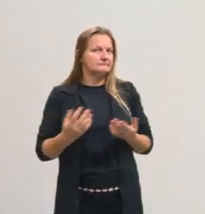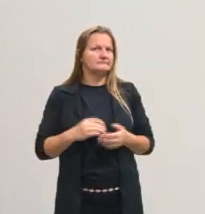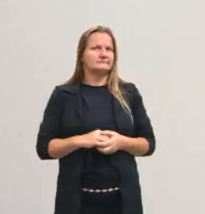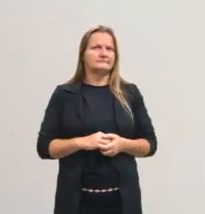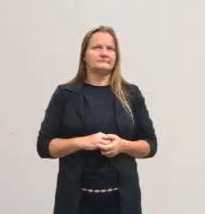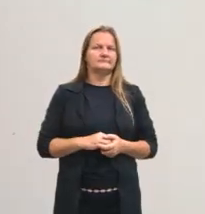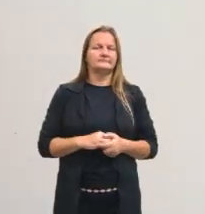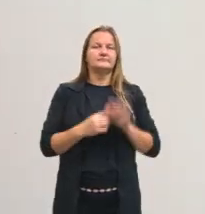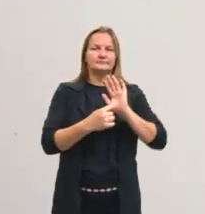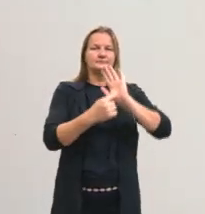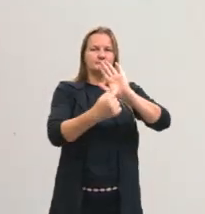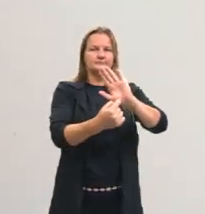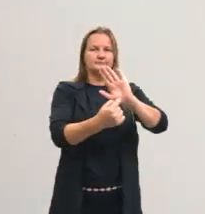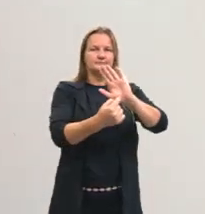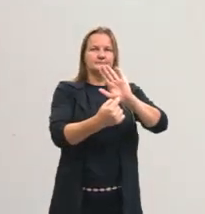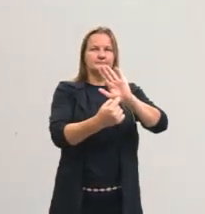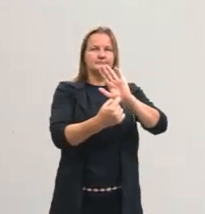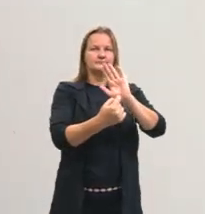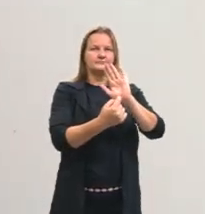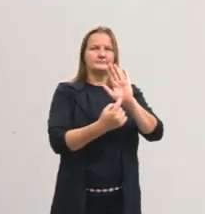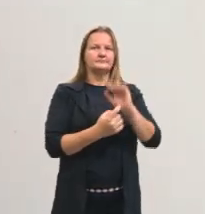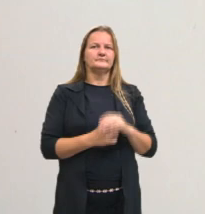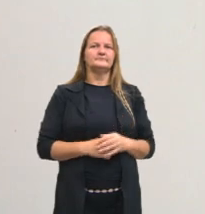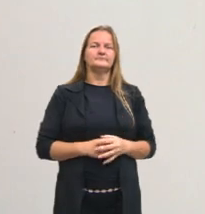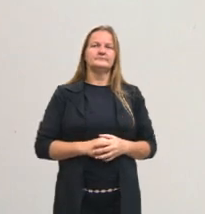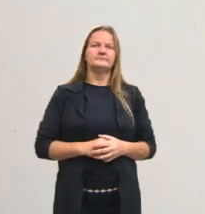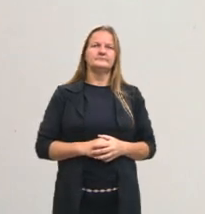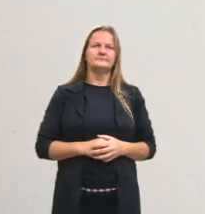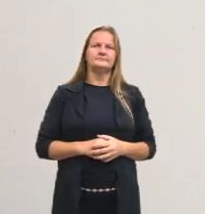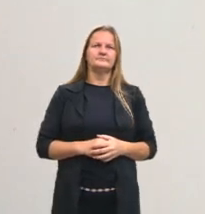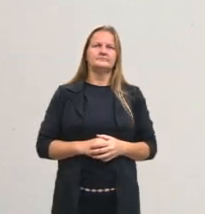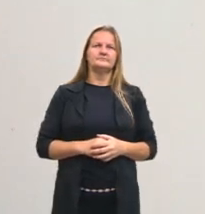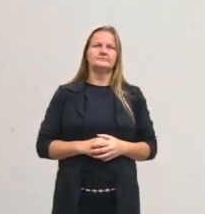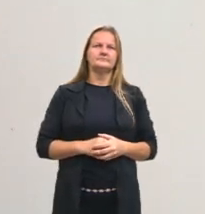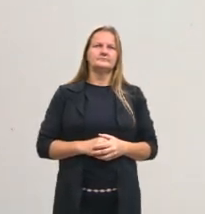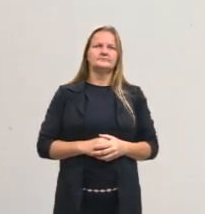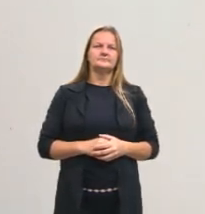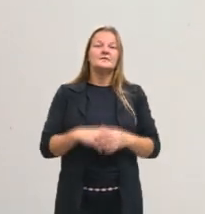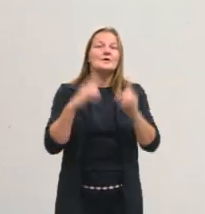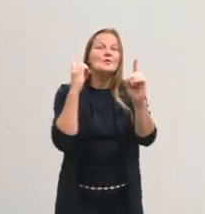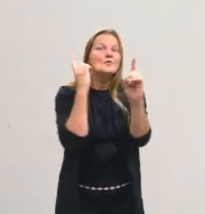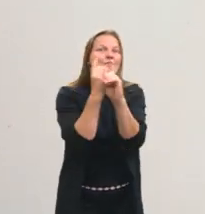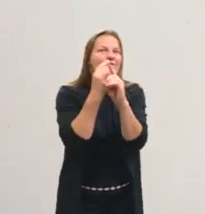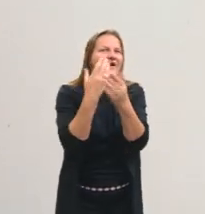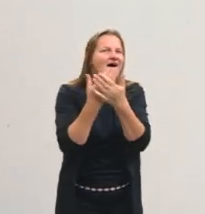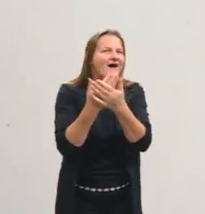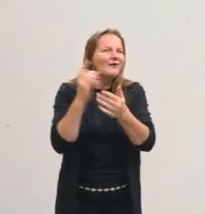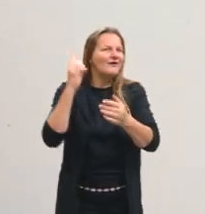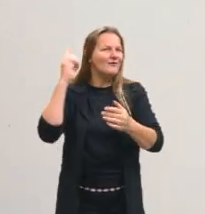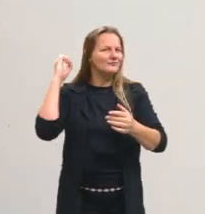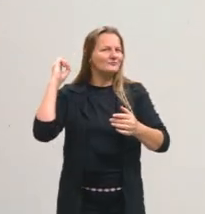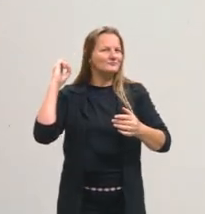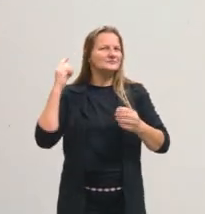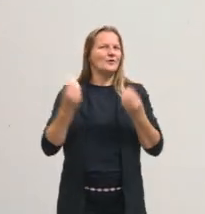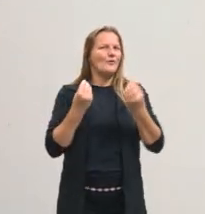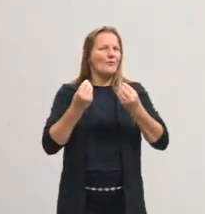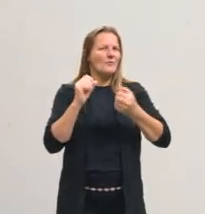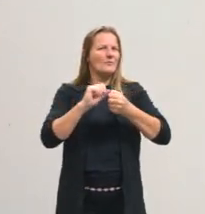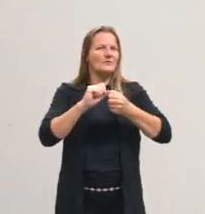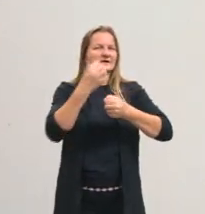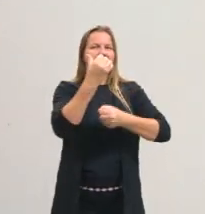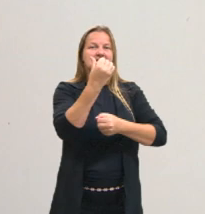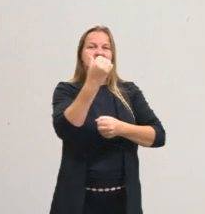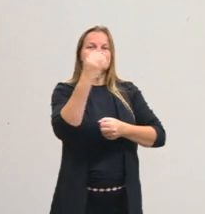Certo? 60 centímetros. A gente descobriu na última aula que esse